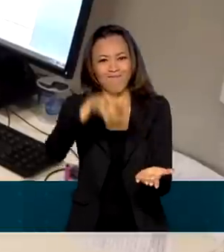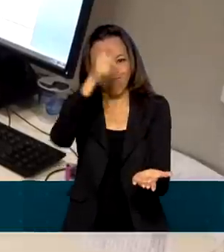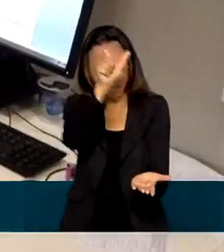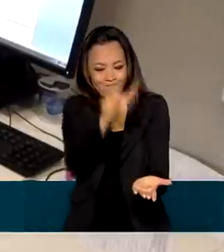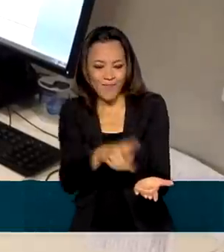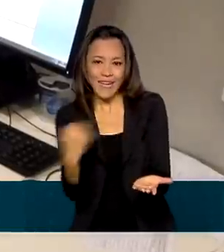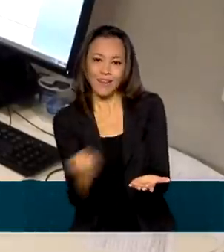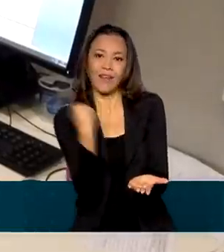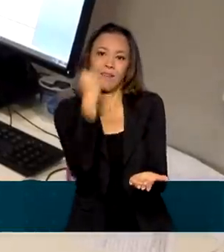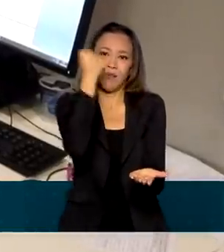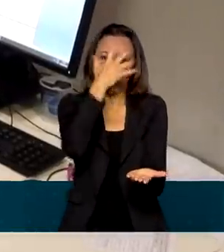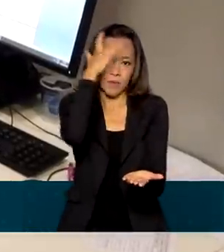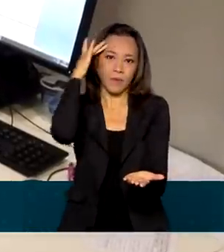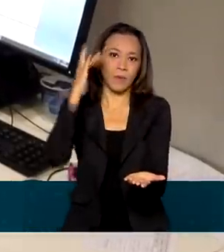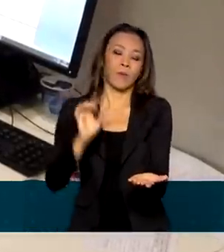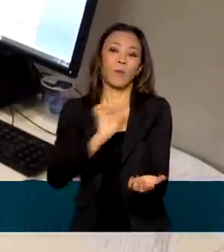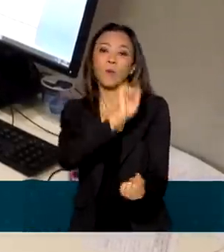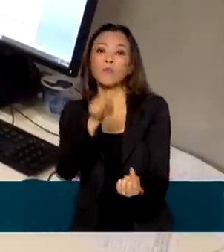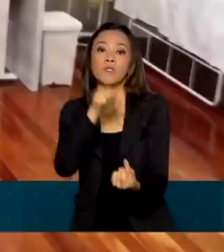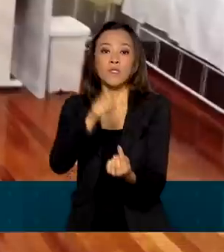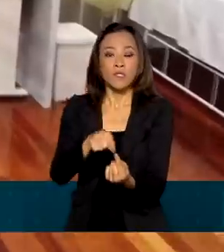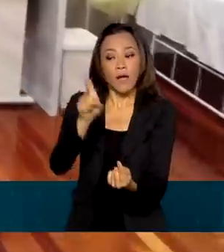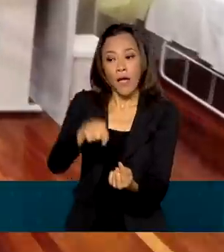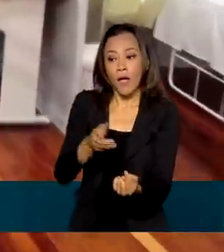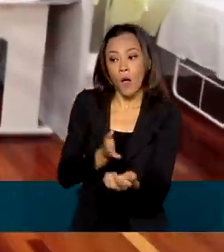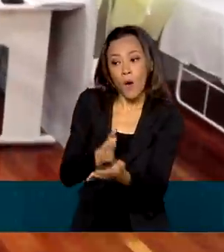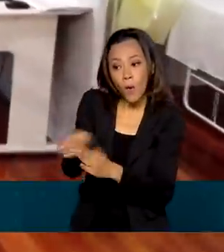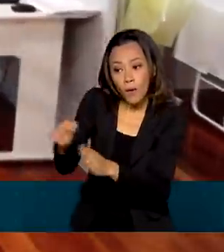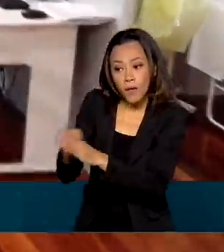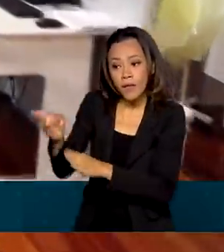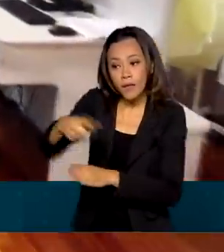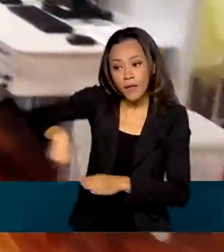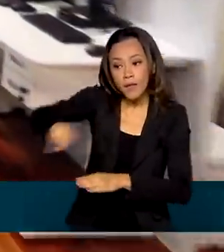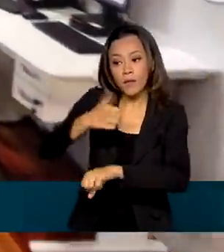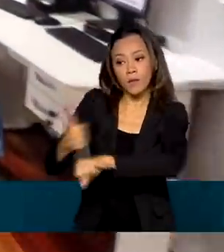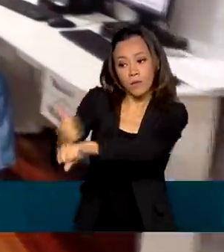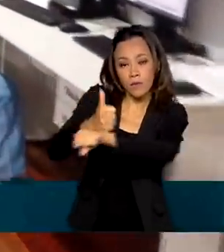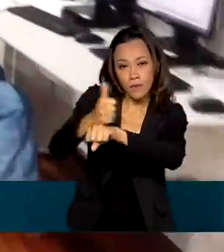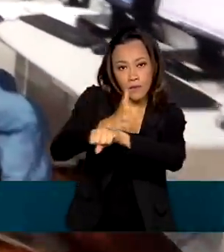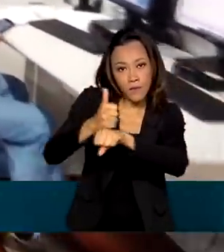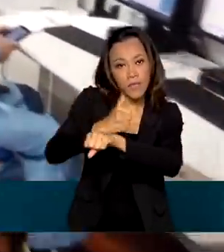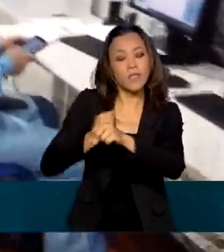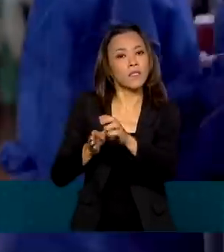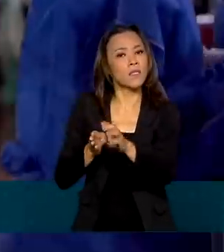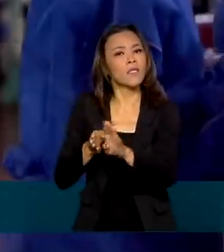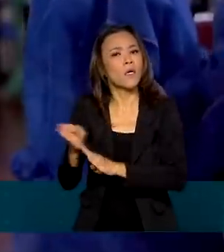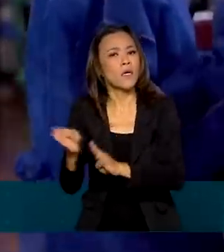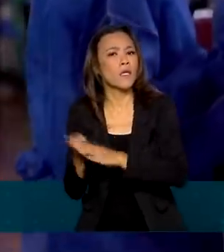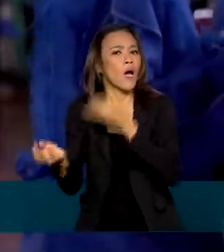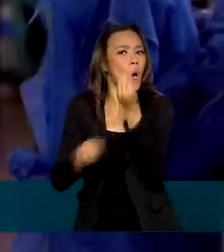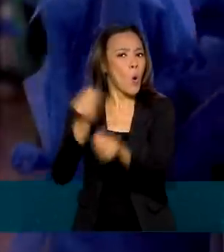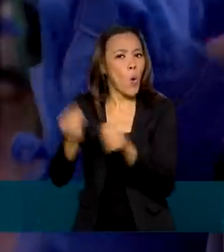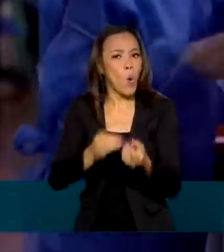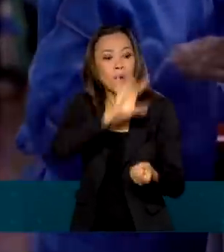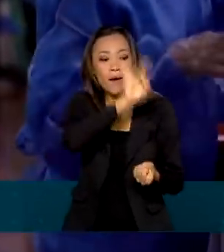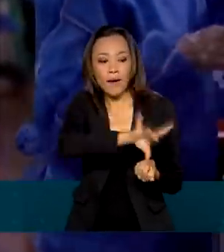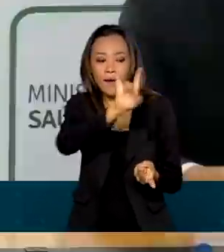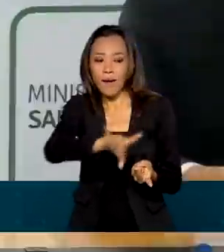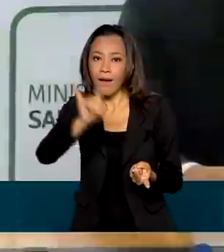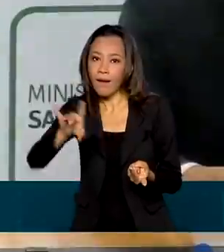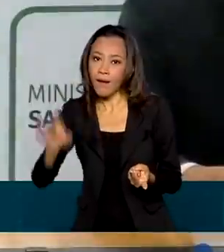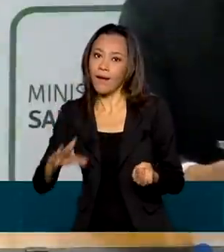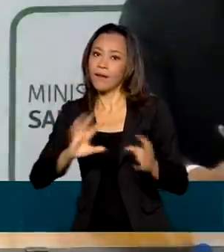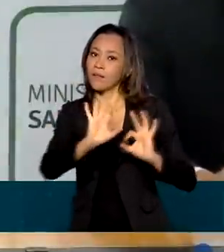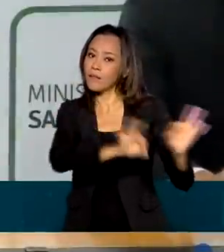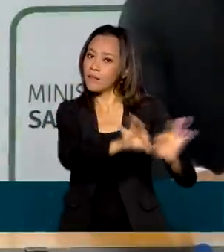O objetivo é orientar os profissionais e direcionar o atendimento conforme a realidade de cada unidade de saúde.